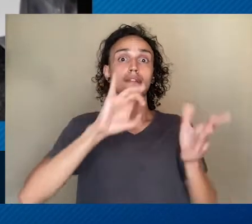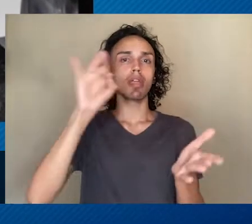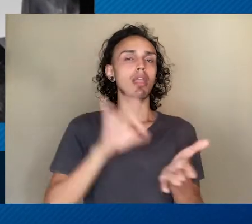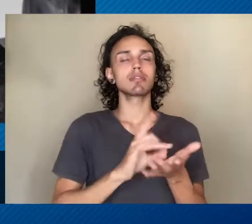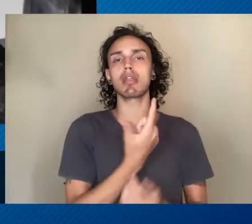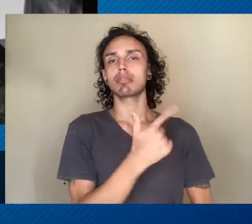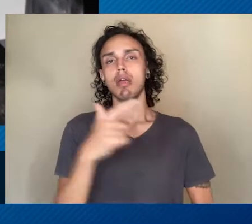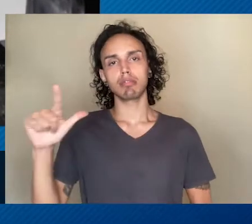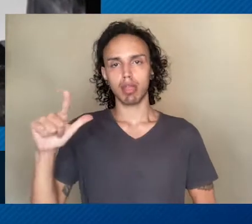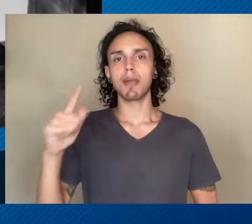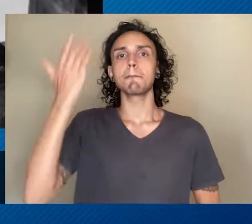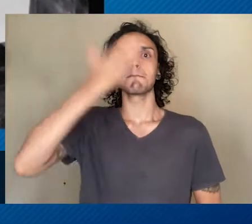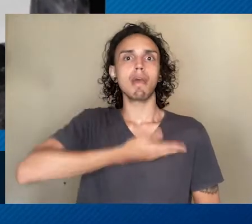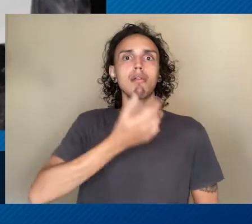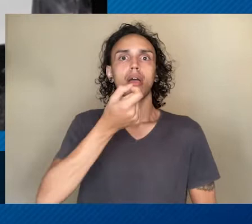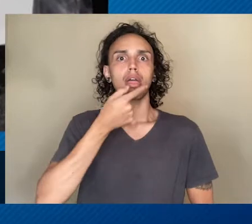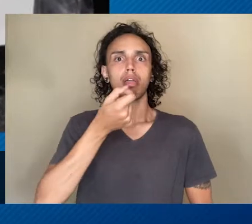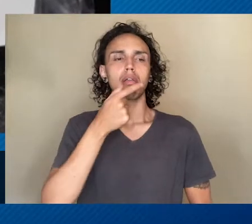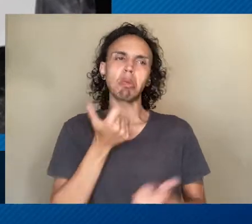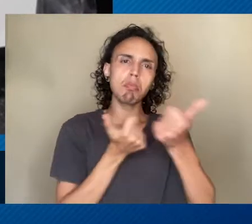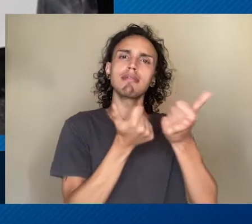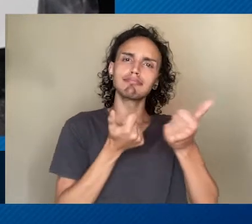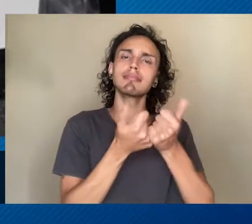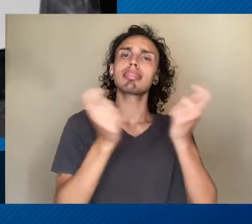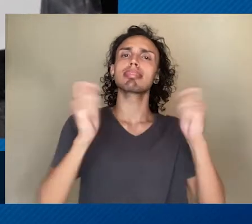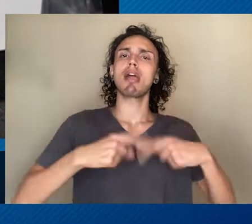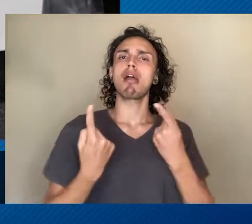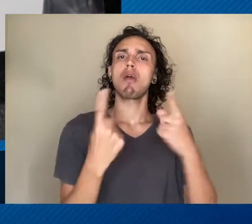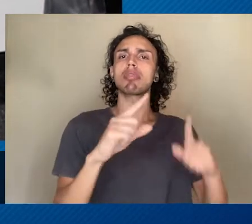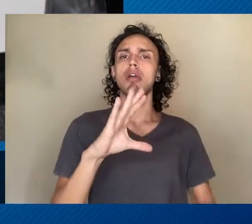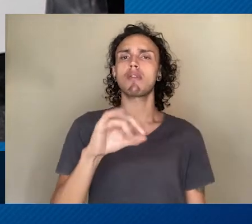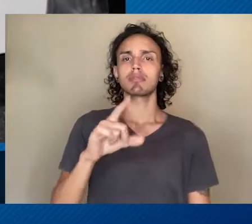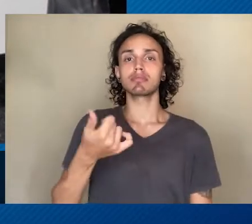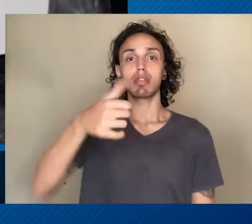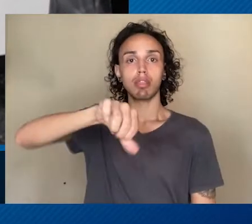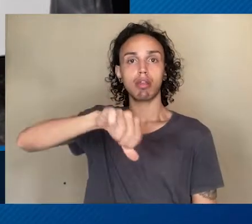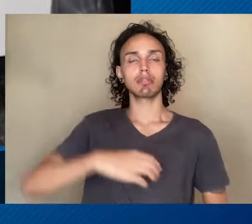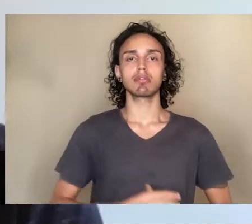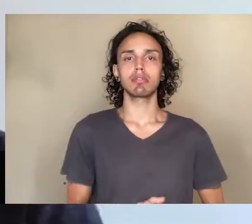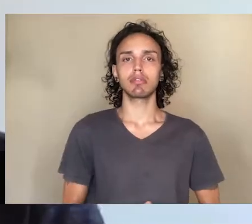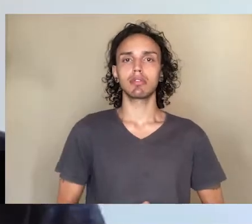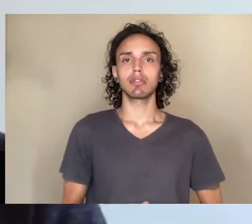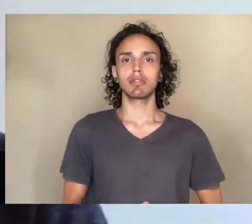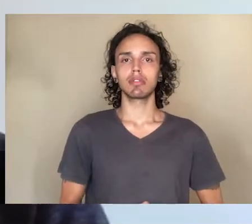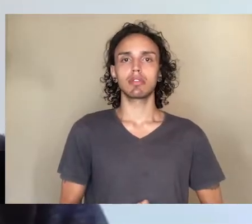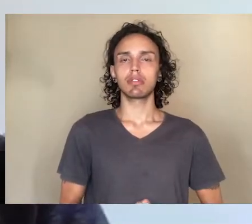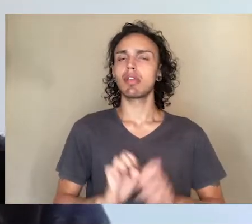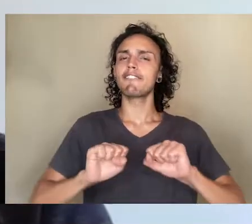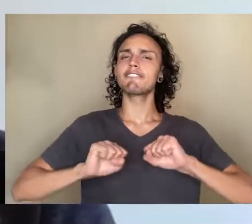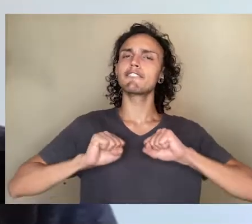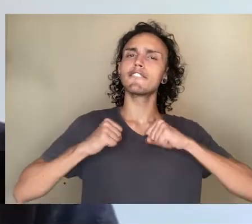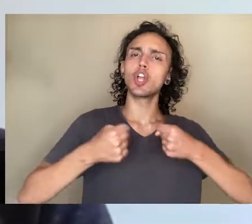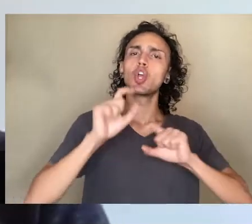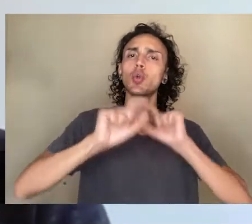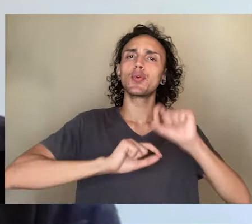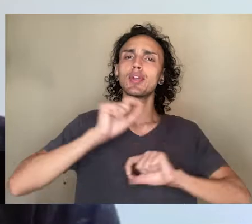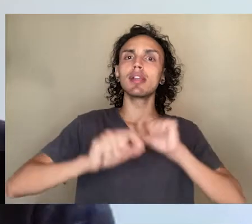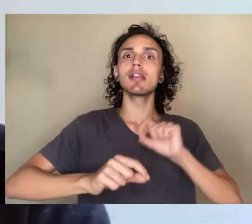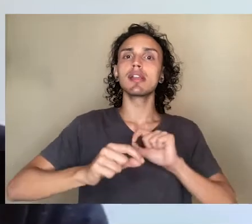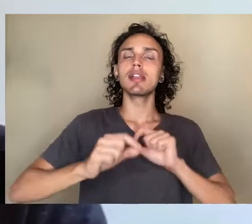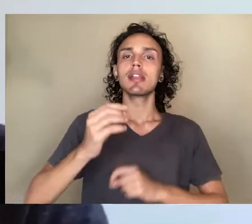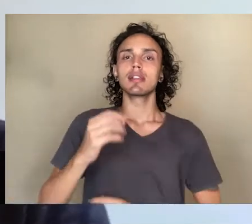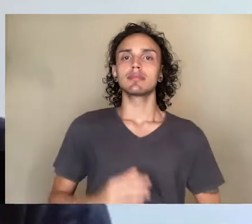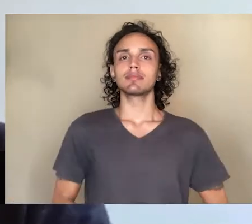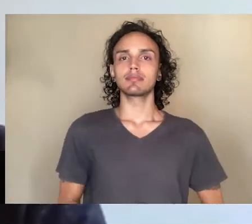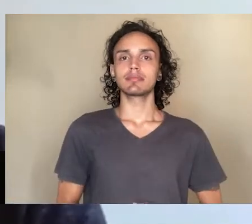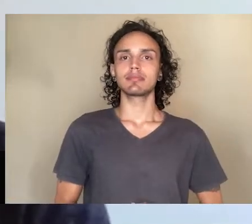sem eficácia comprovada contra a Covid-19. Um dos esforços que a gente observa nessa comunidade é justamente garimpar o máximo